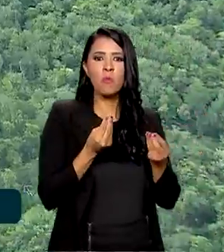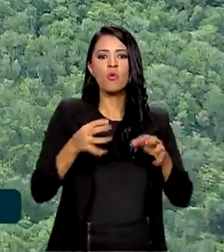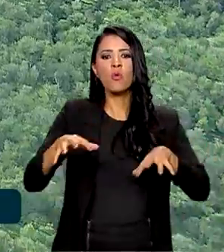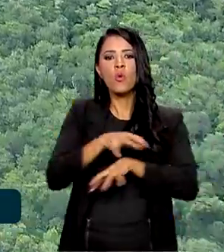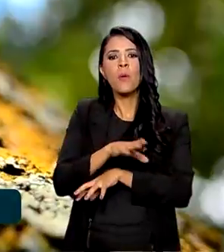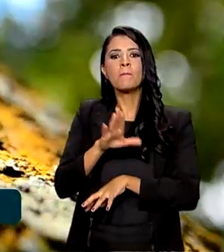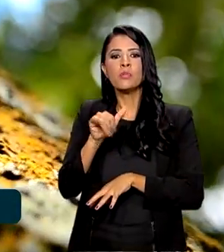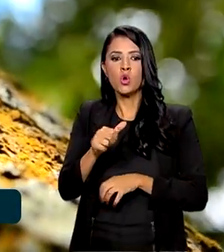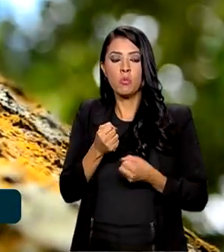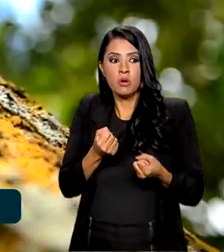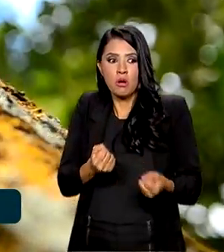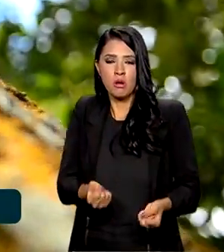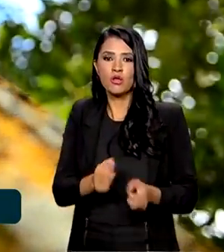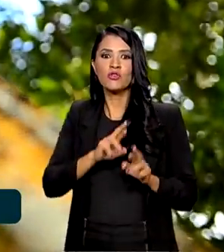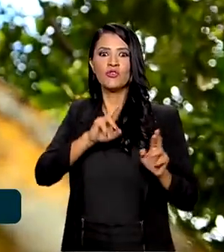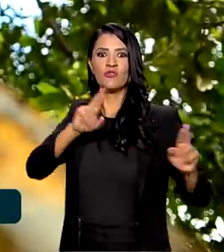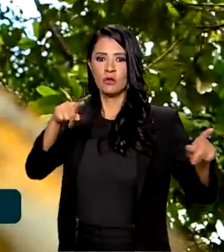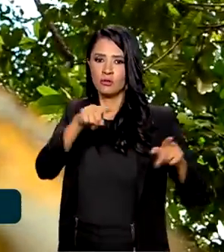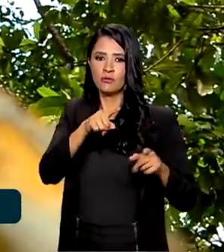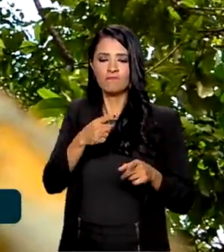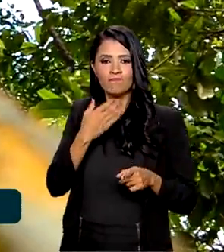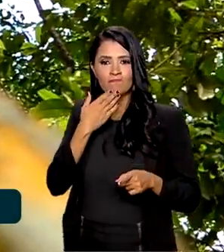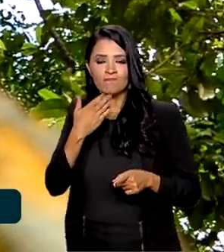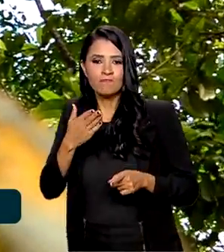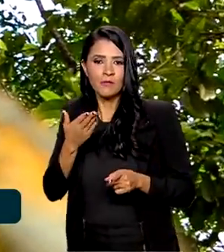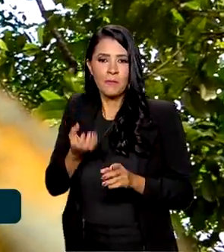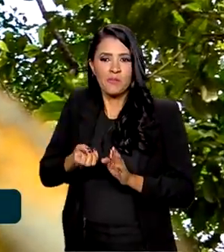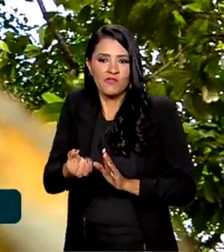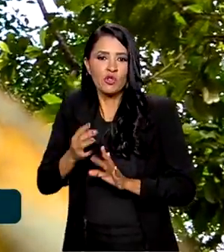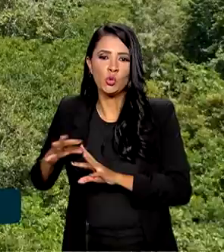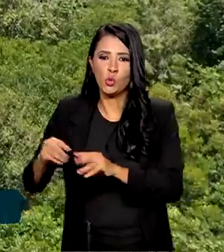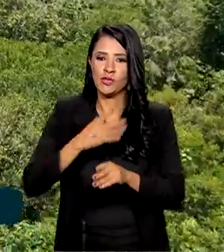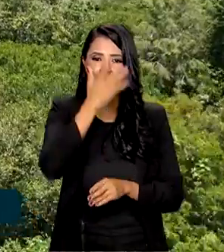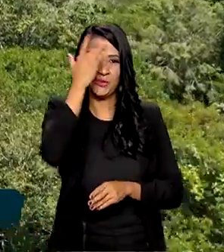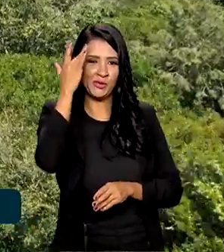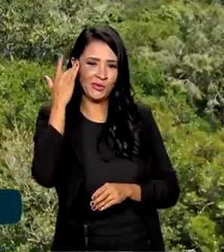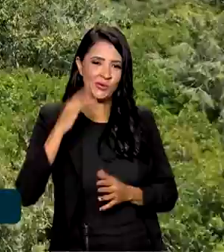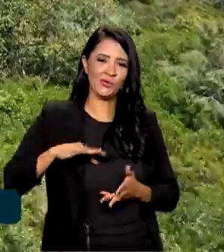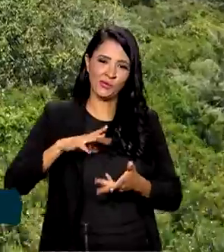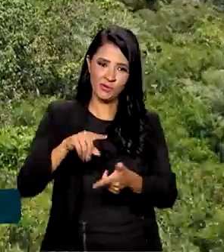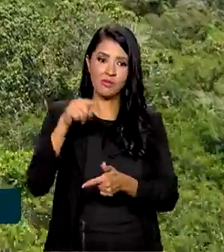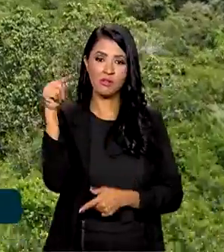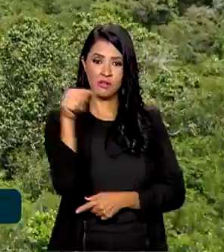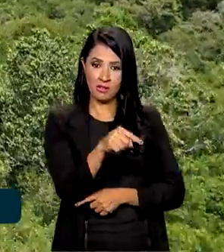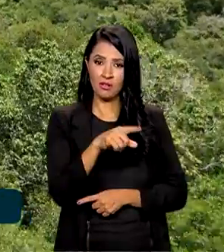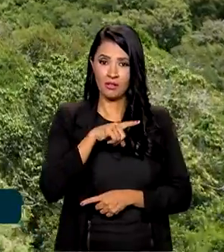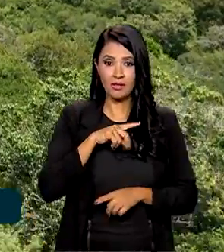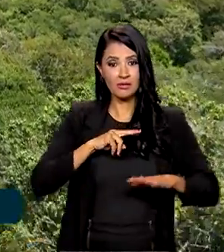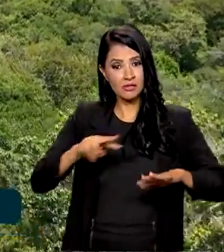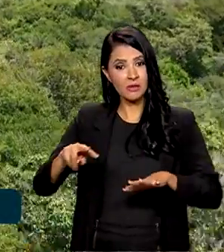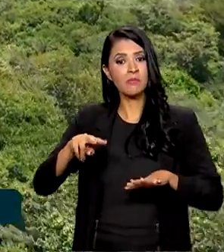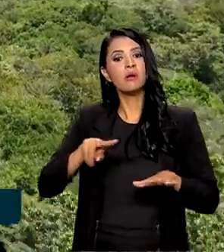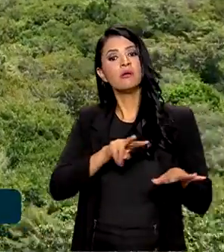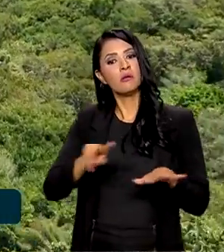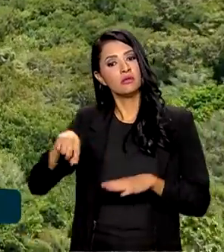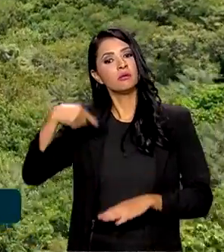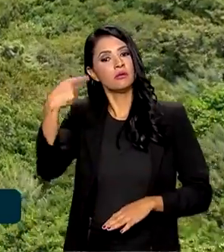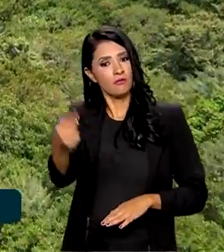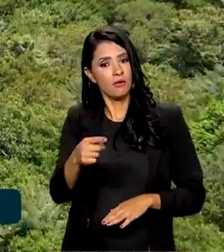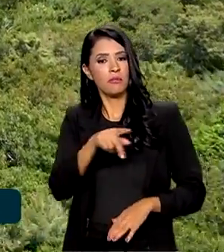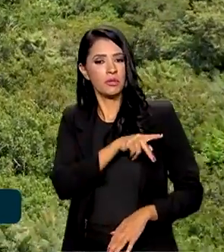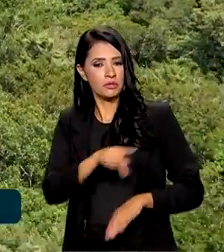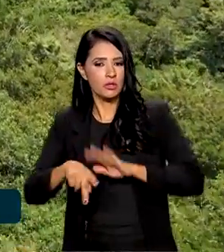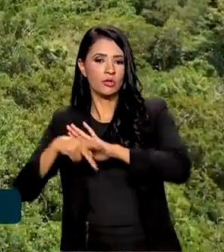complexo que beneficia todos os habitantes do planeta. E é lá que, na próxima semana, os presidentes dos